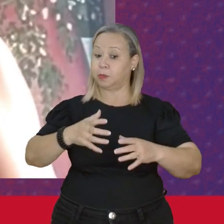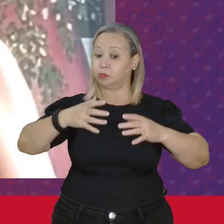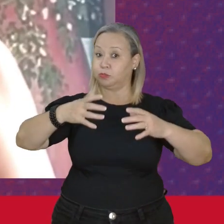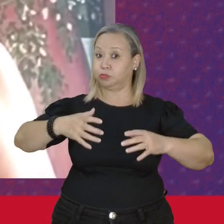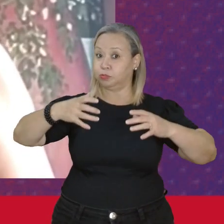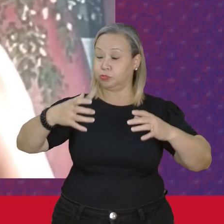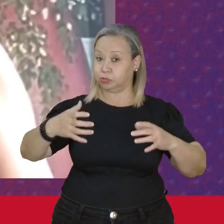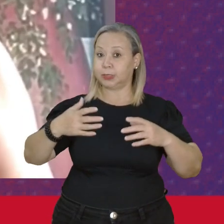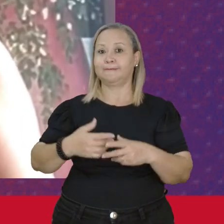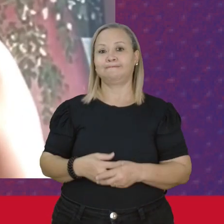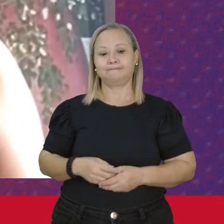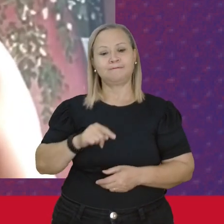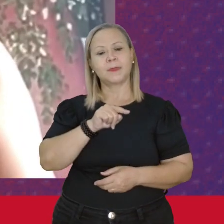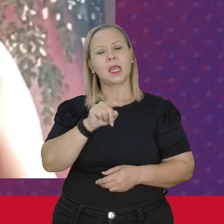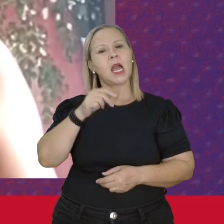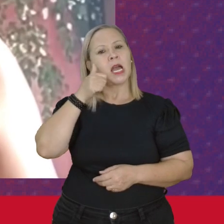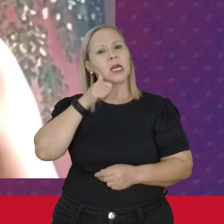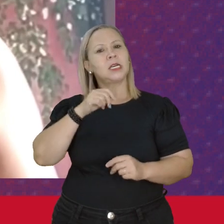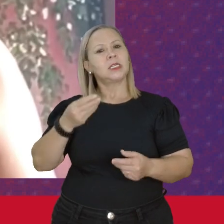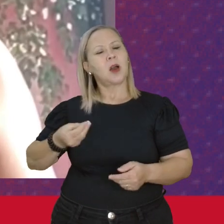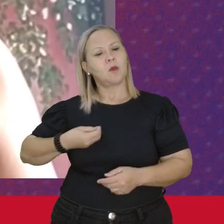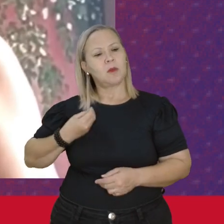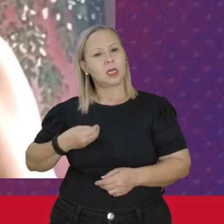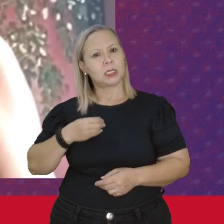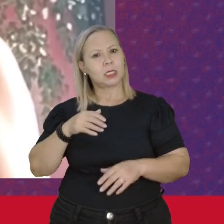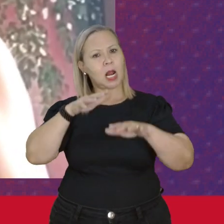E a chegada A